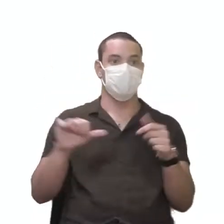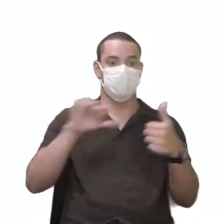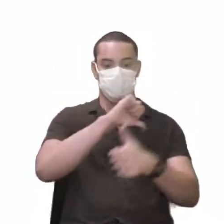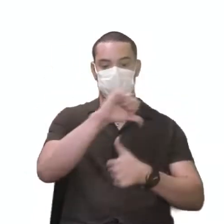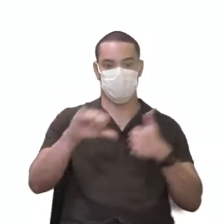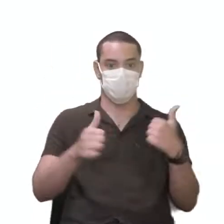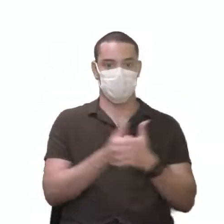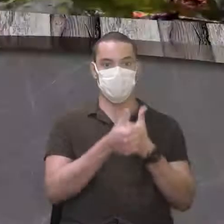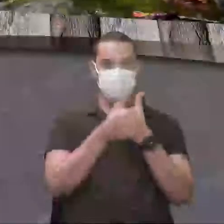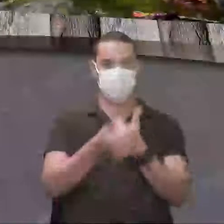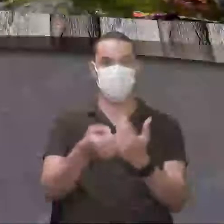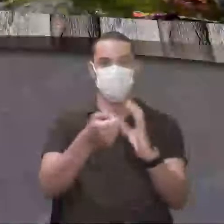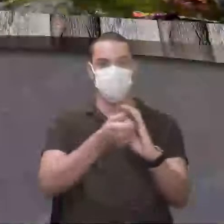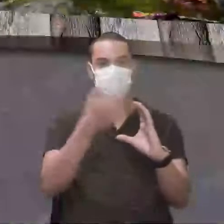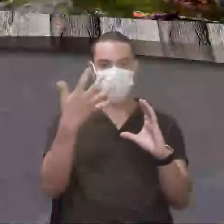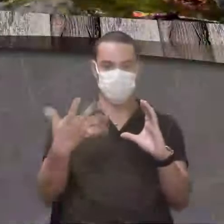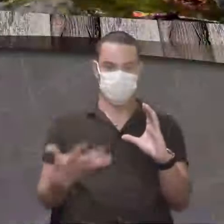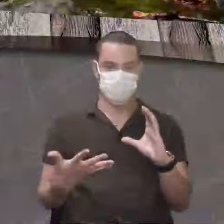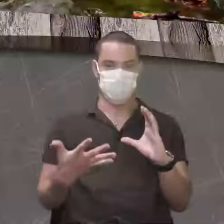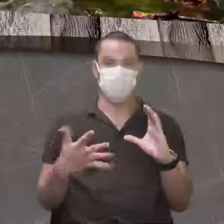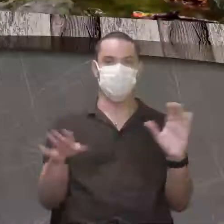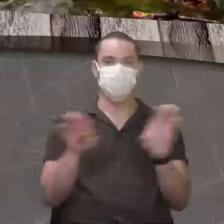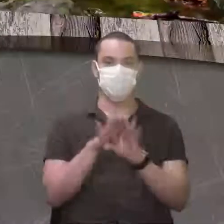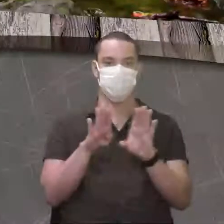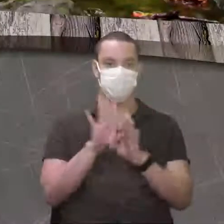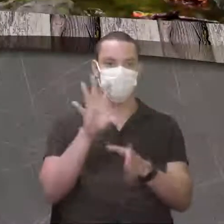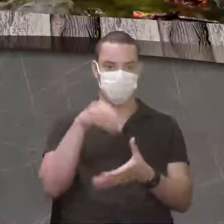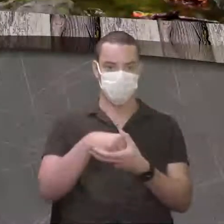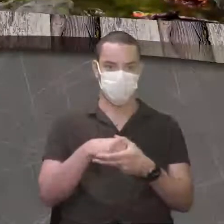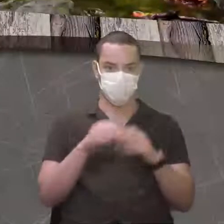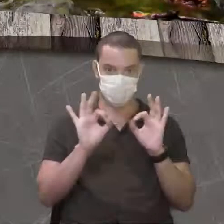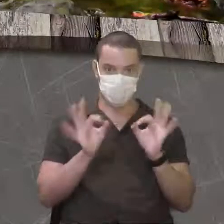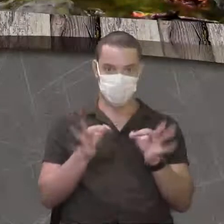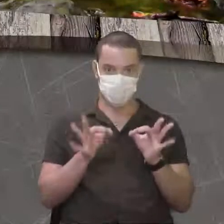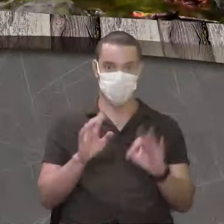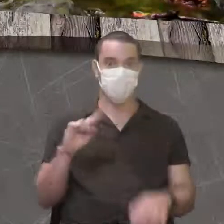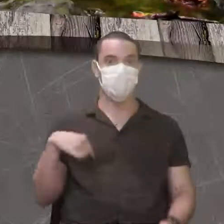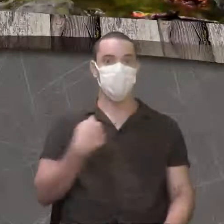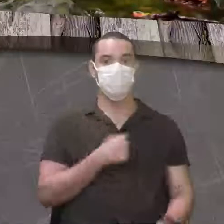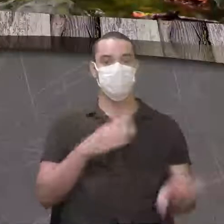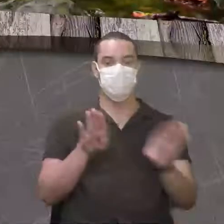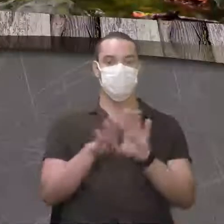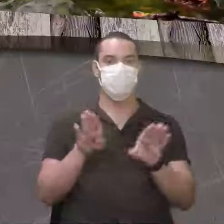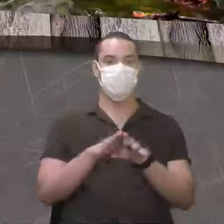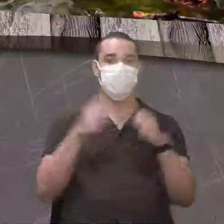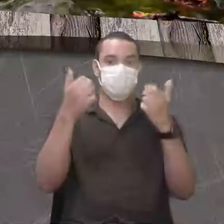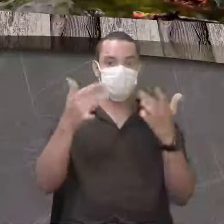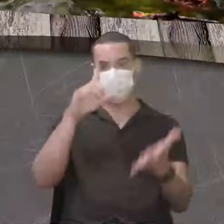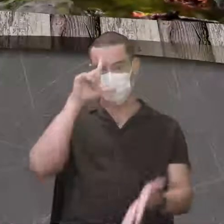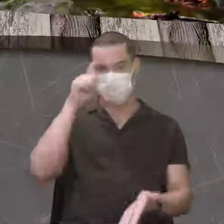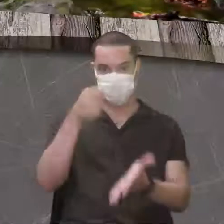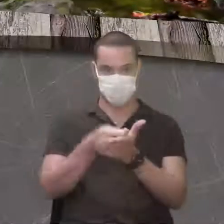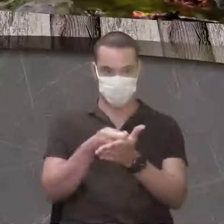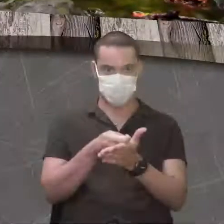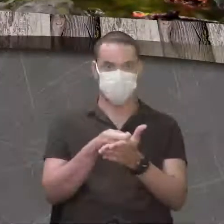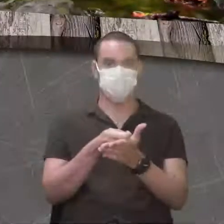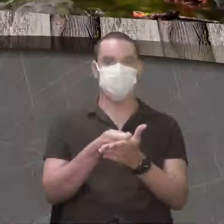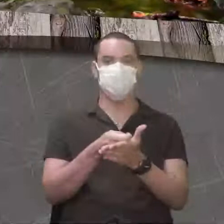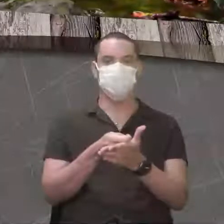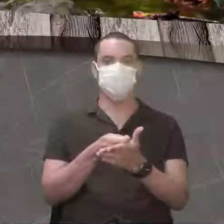alteradas de acordo com a característica que está sendo trabalhada ali, tá bom? Nós falamos também que essa determinação do sexo,